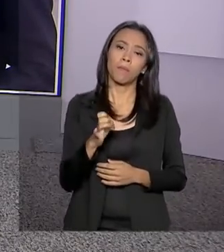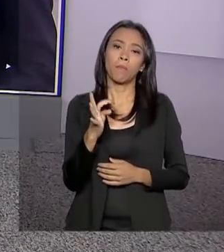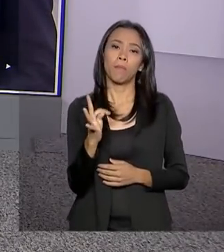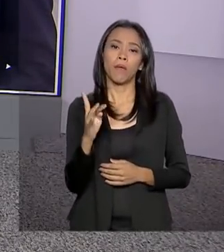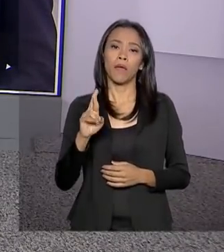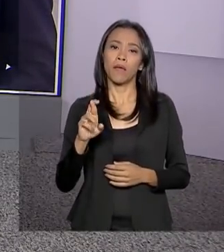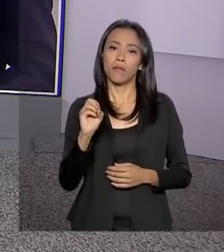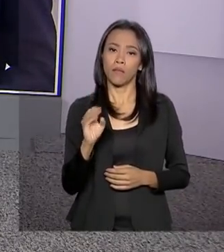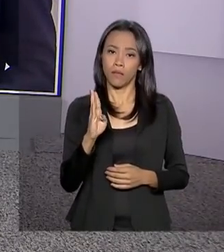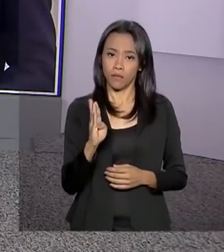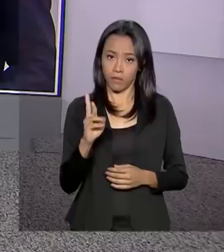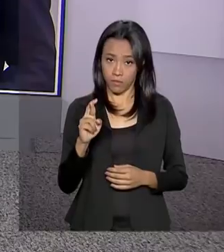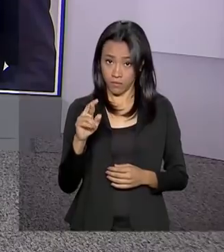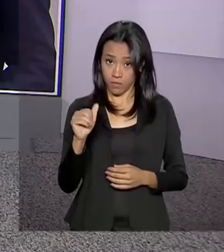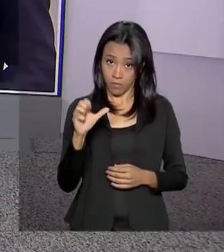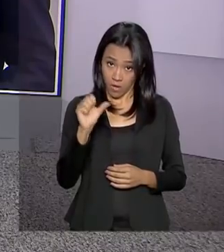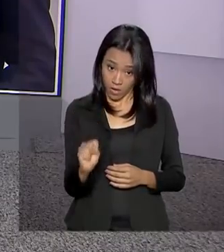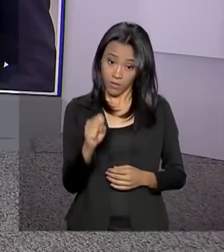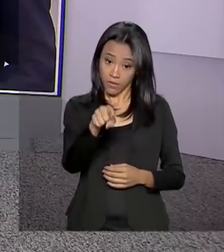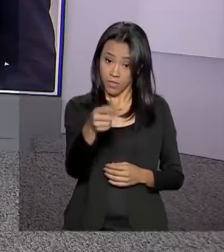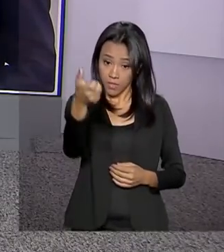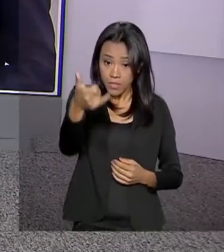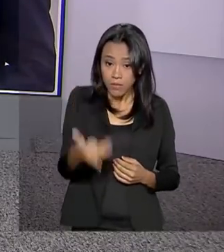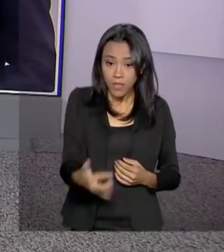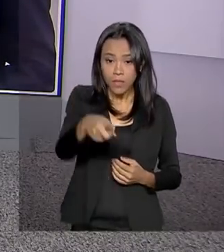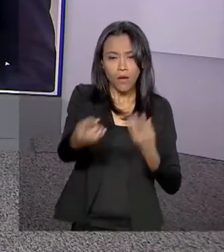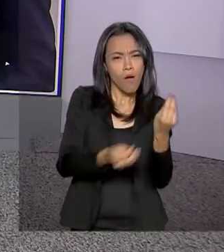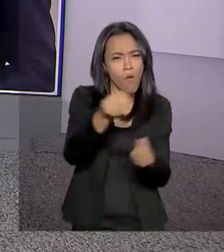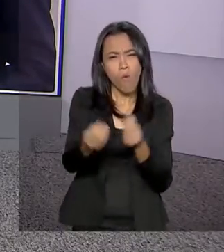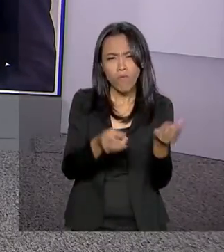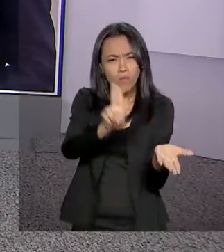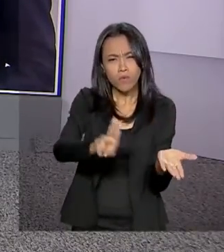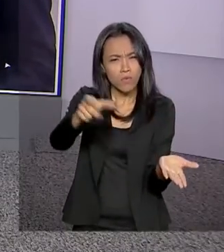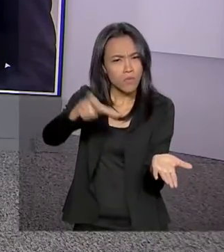direto de São Paulo. Olá, Ricardo, bom dia pra você. Como é que vai funcionar esse cartão?